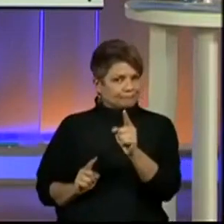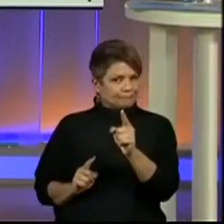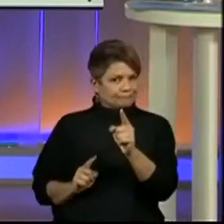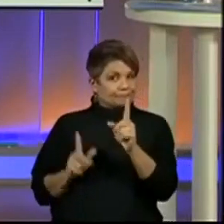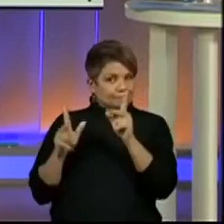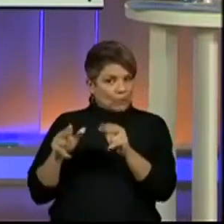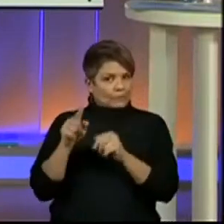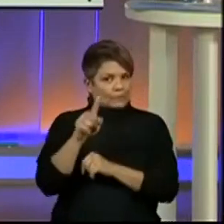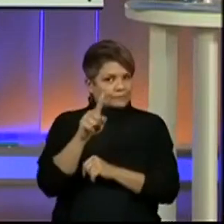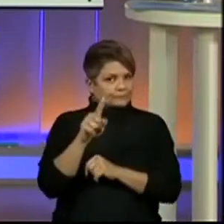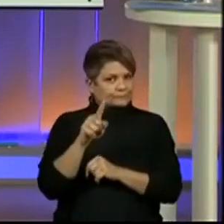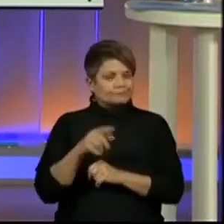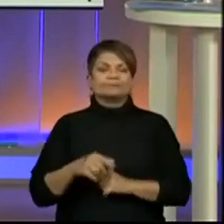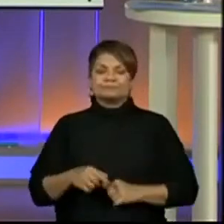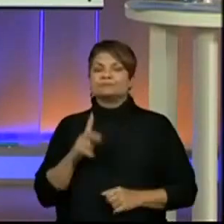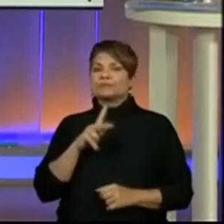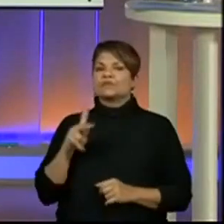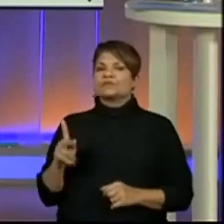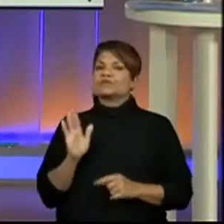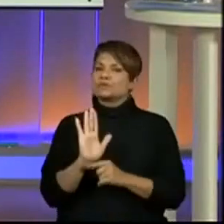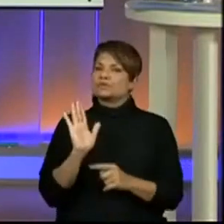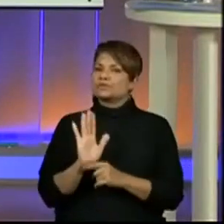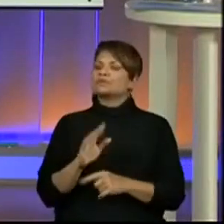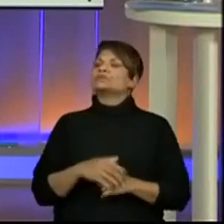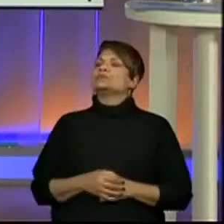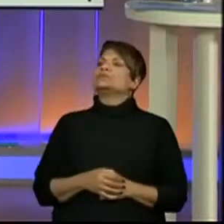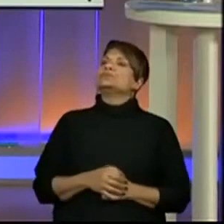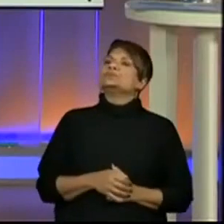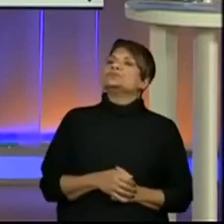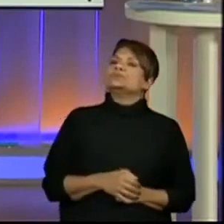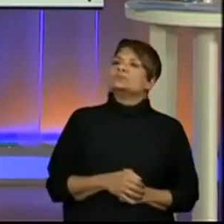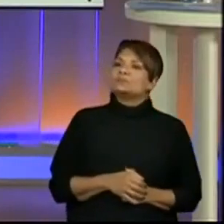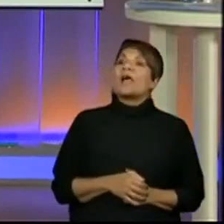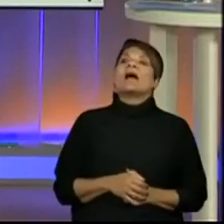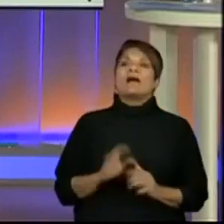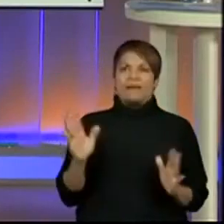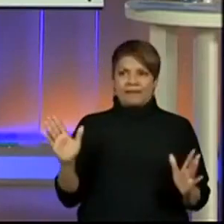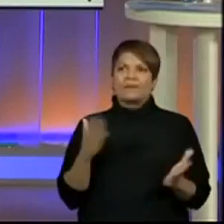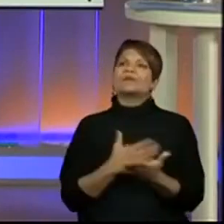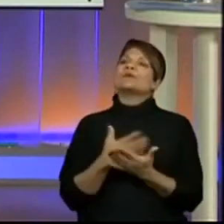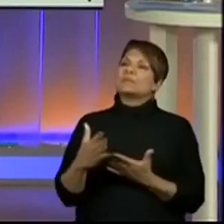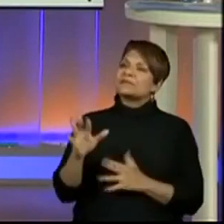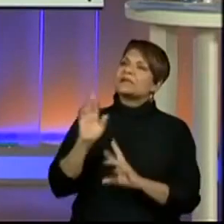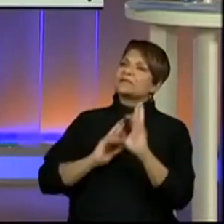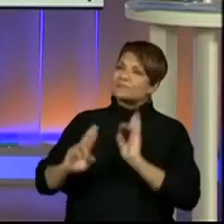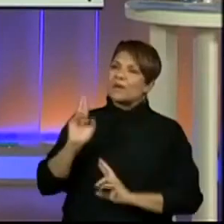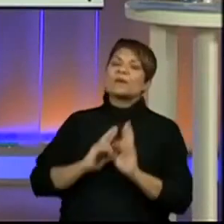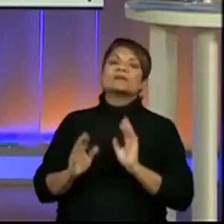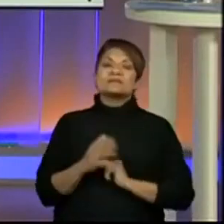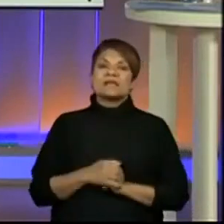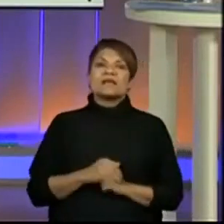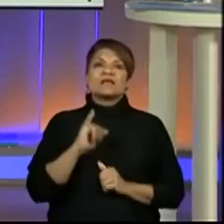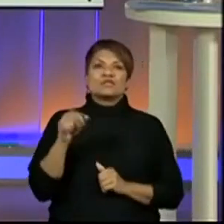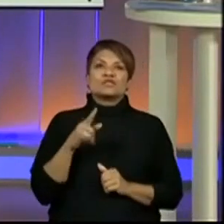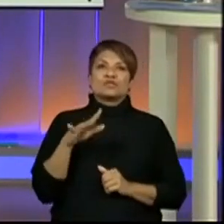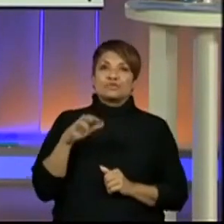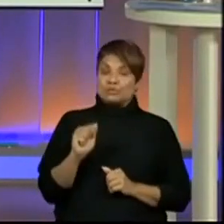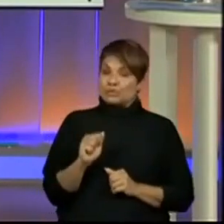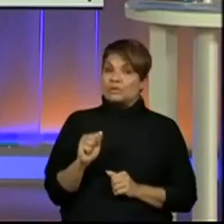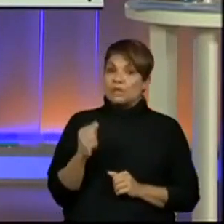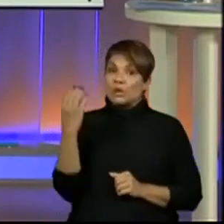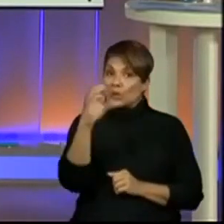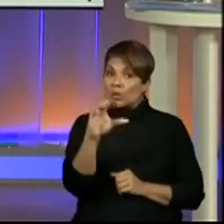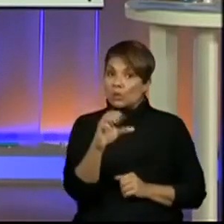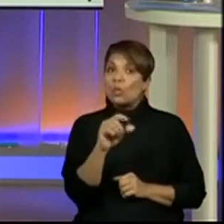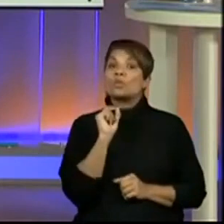que são as nossas colaboradoras chamando a atenção. Agora começaram as respostas. A Júlia colocou que está